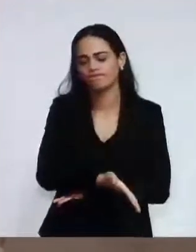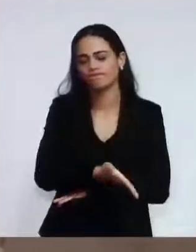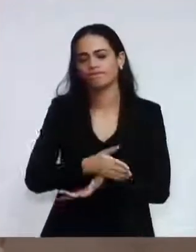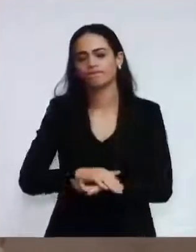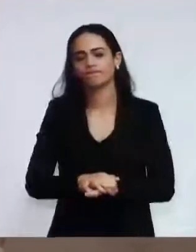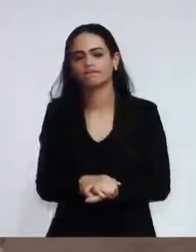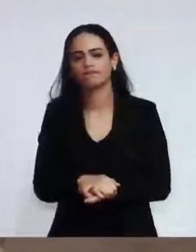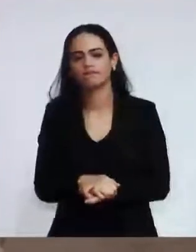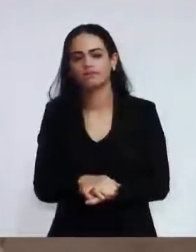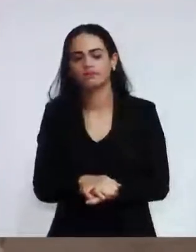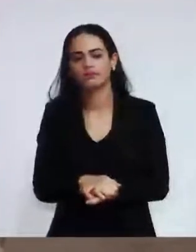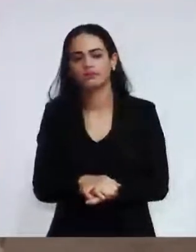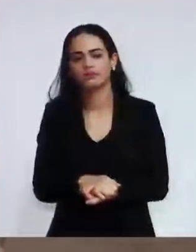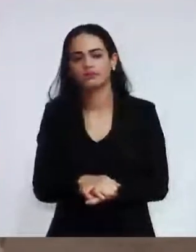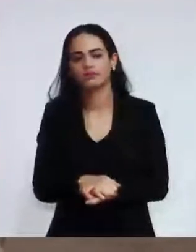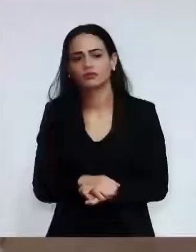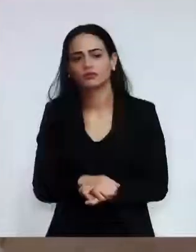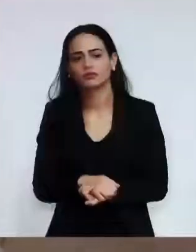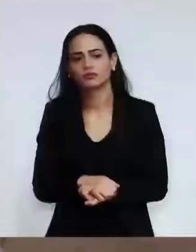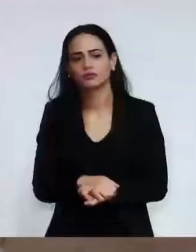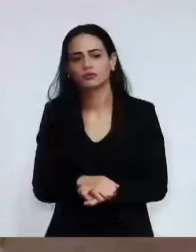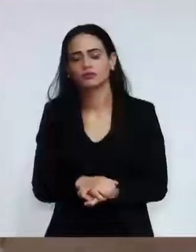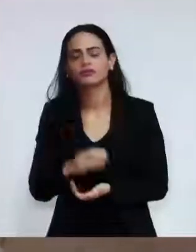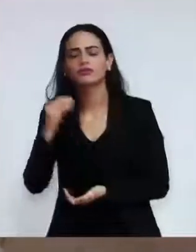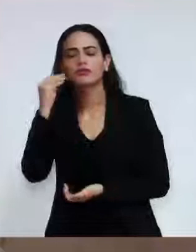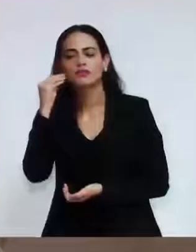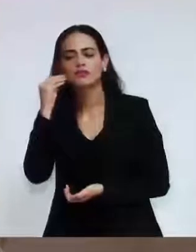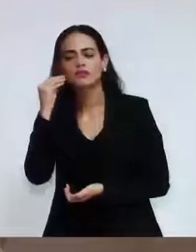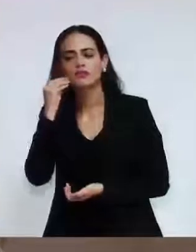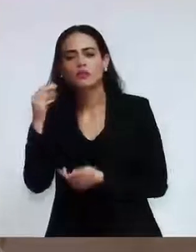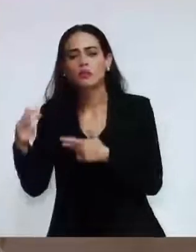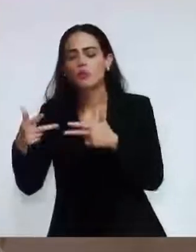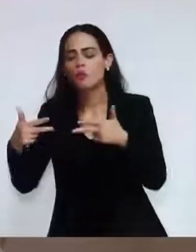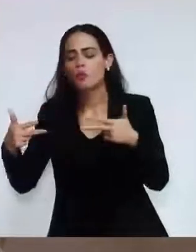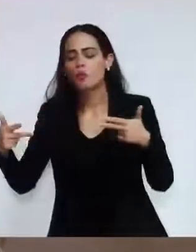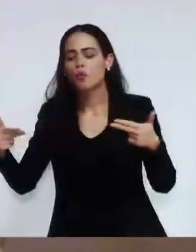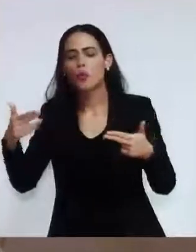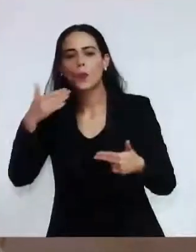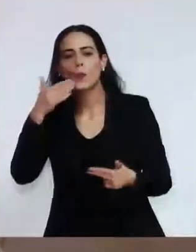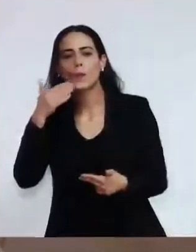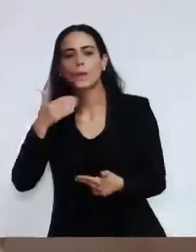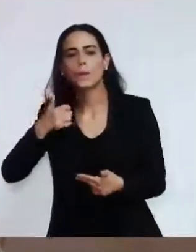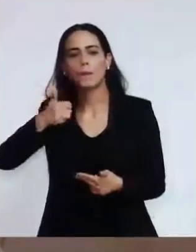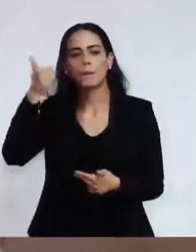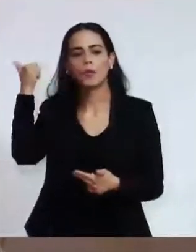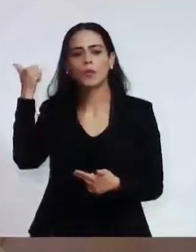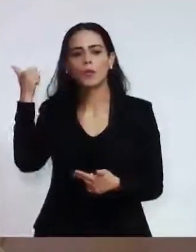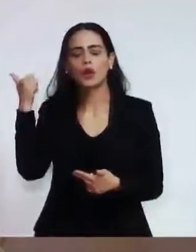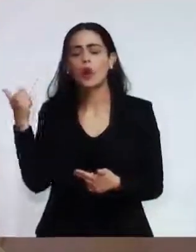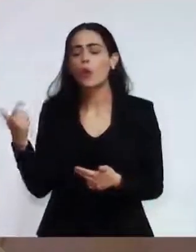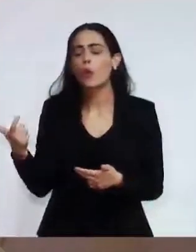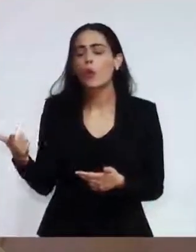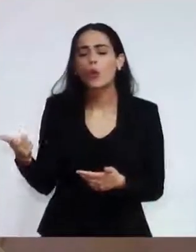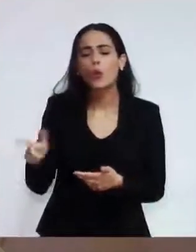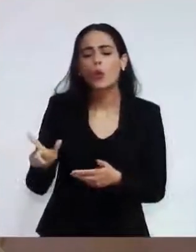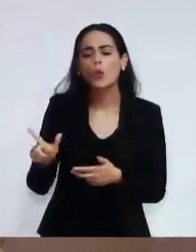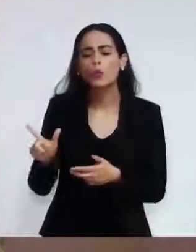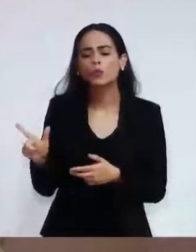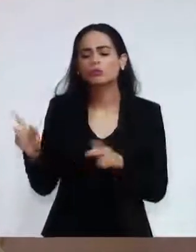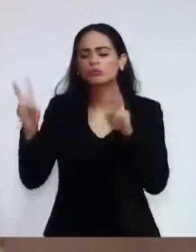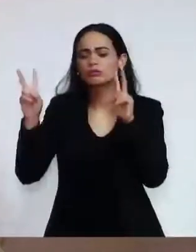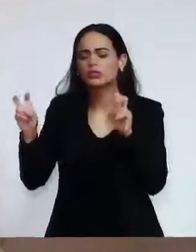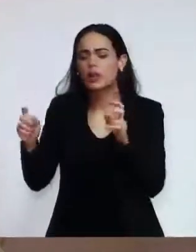Entendeu? Procura fazer algo para melhorar. Lutar. Fala assim, não. O comandante errou.